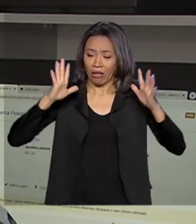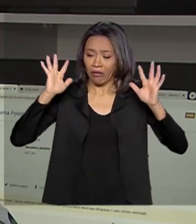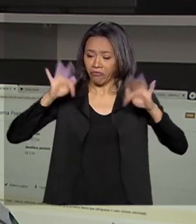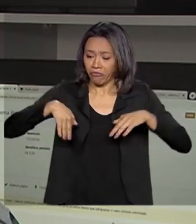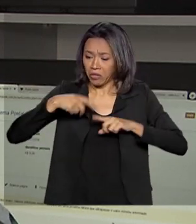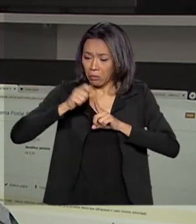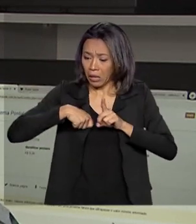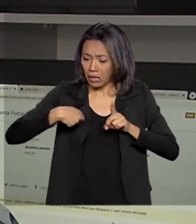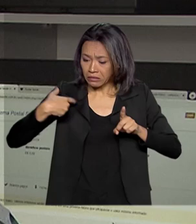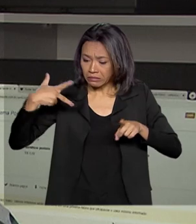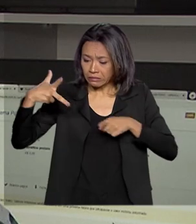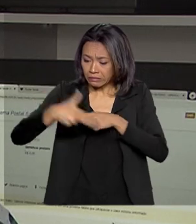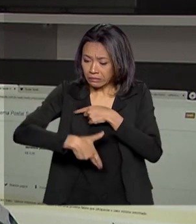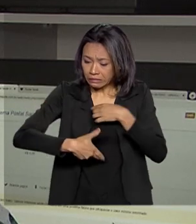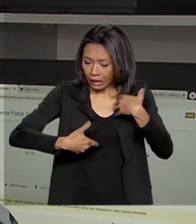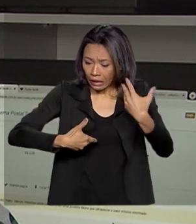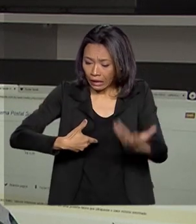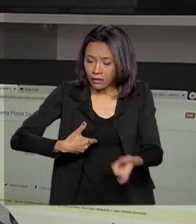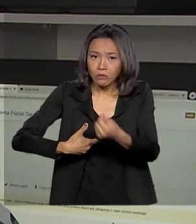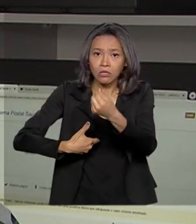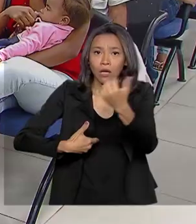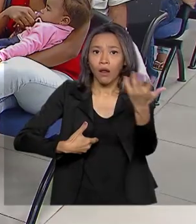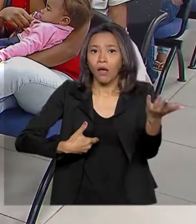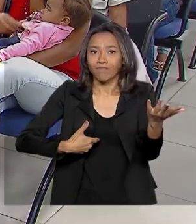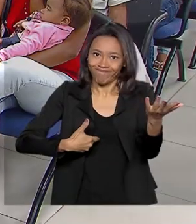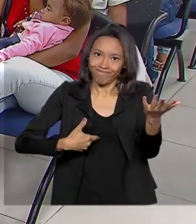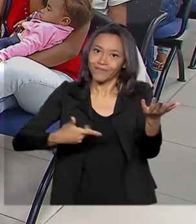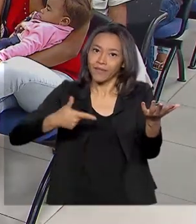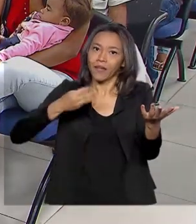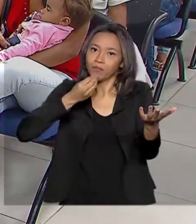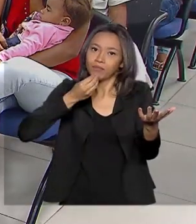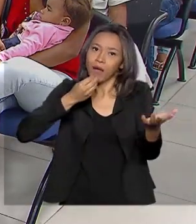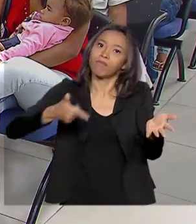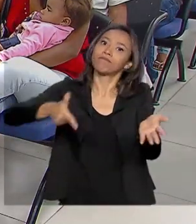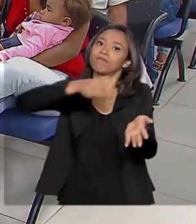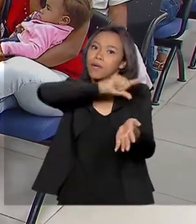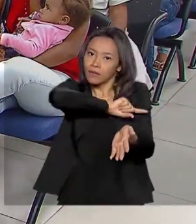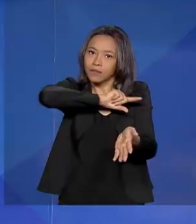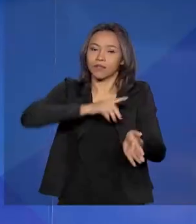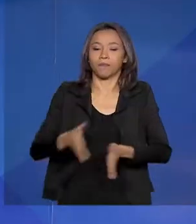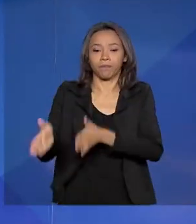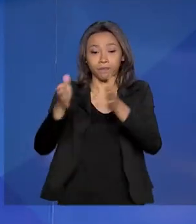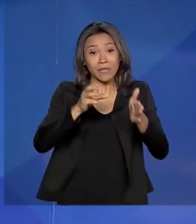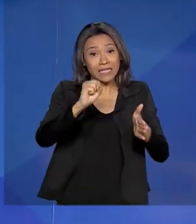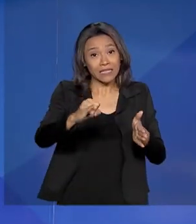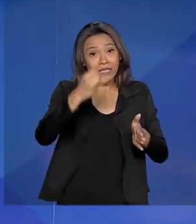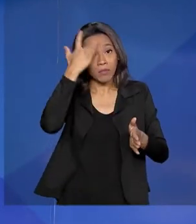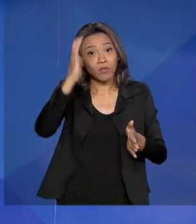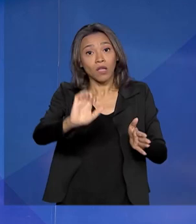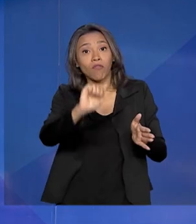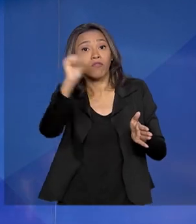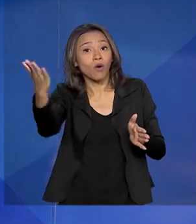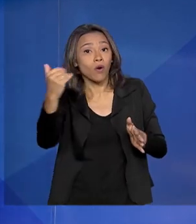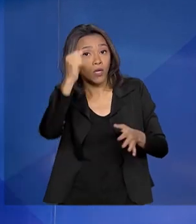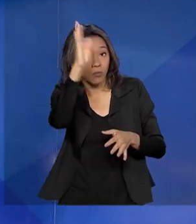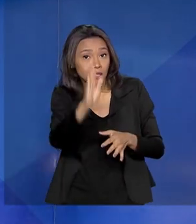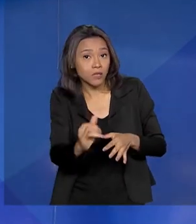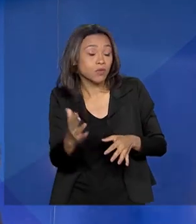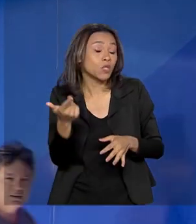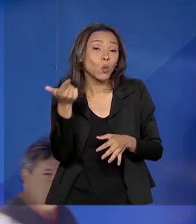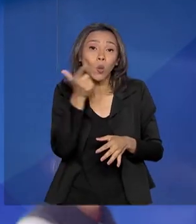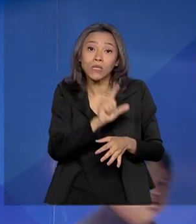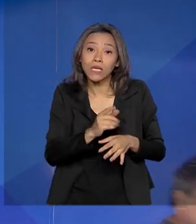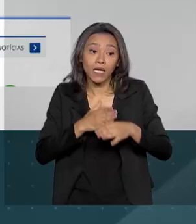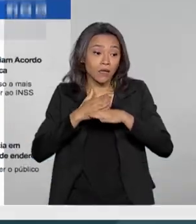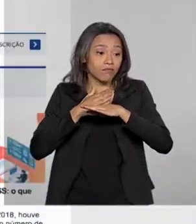mês e chegar e não ter o benefício. Caso o aposentado esteja fora do Brasil ou não consiga ir até uma agência bancária por